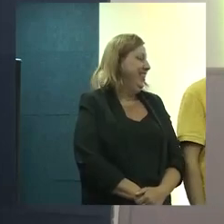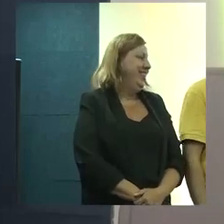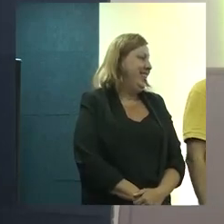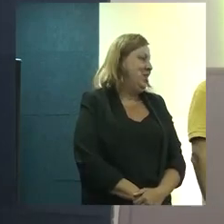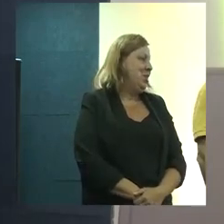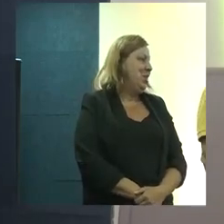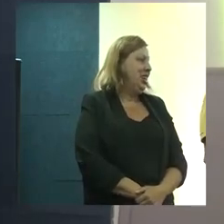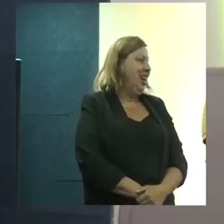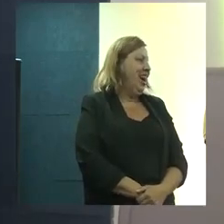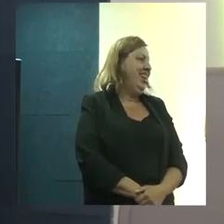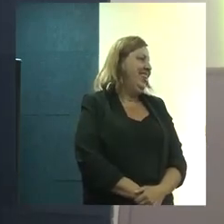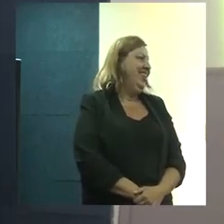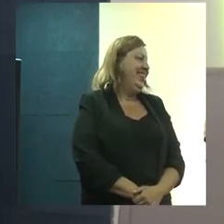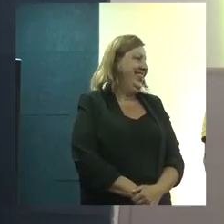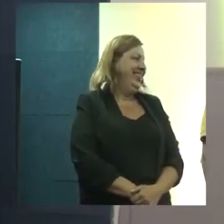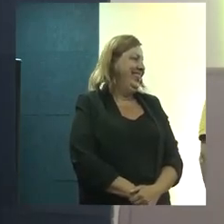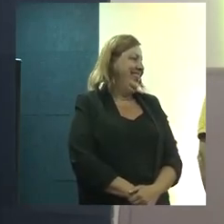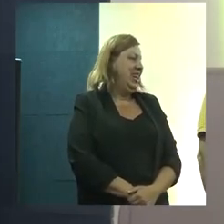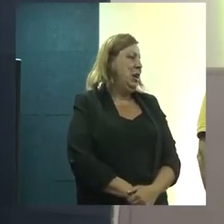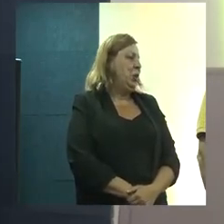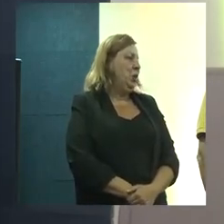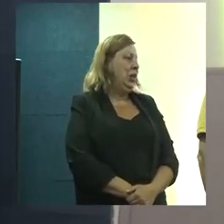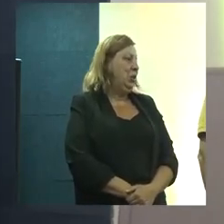A gente tem um colegiadão.